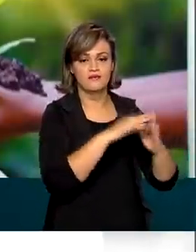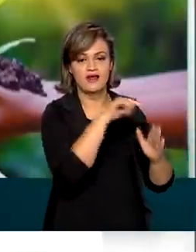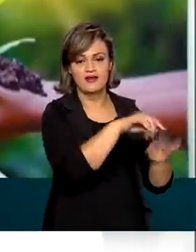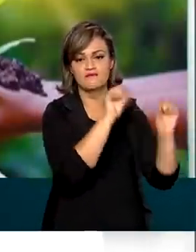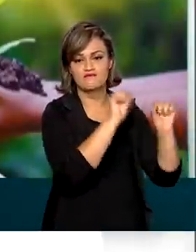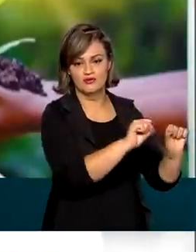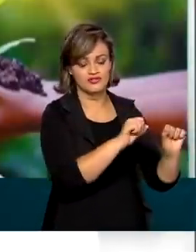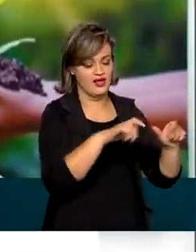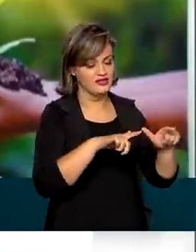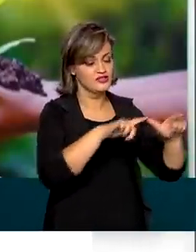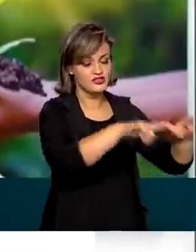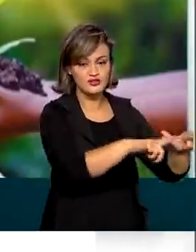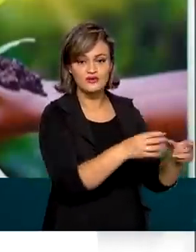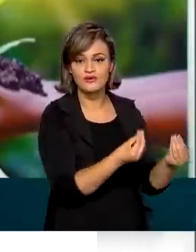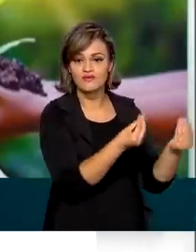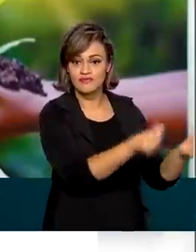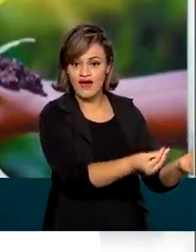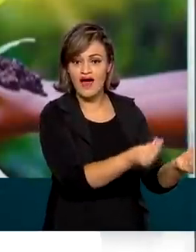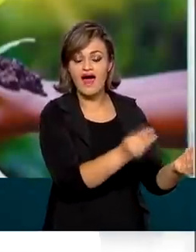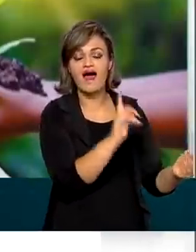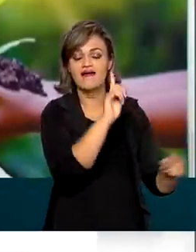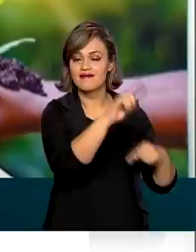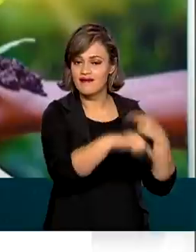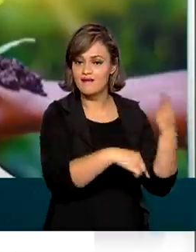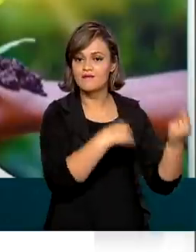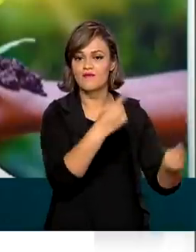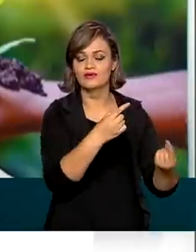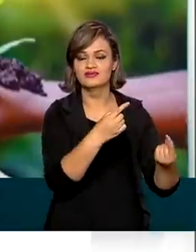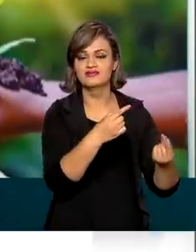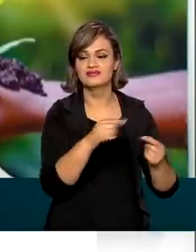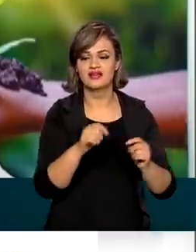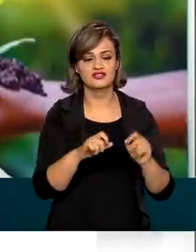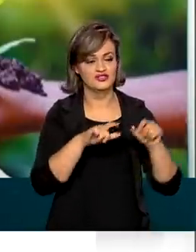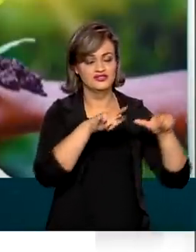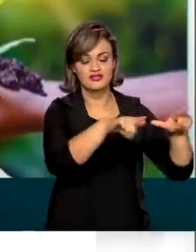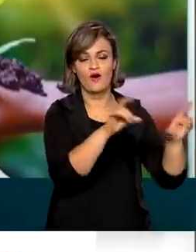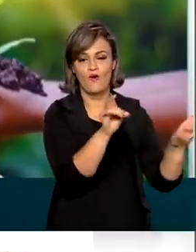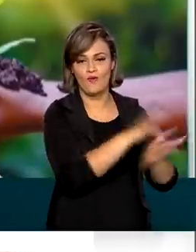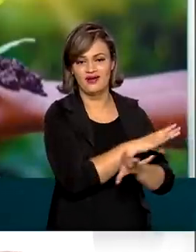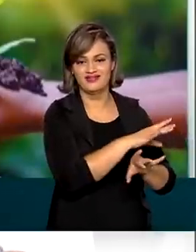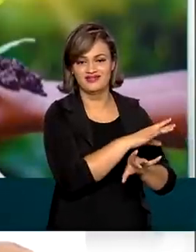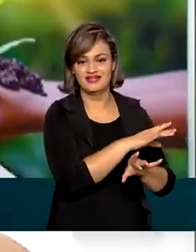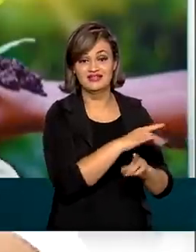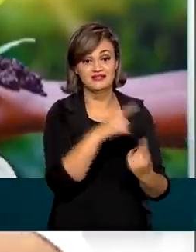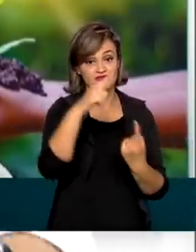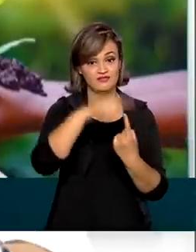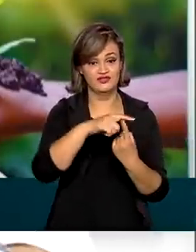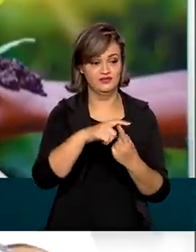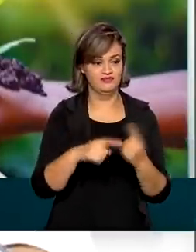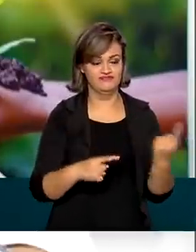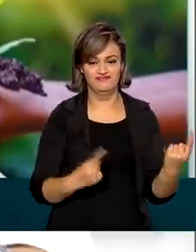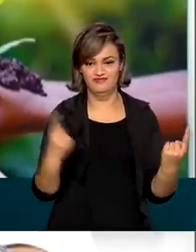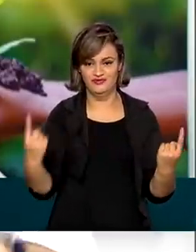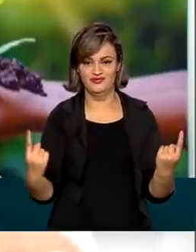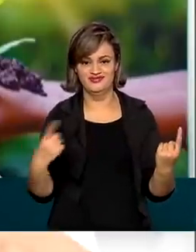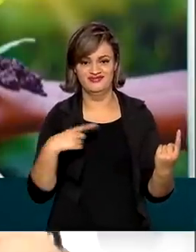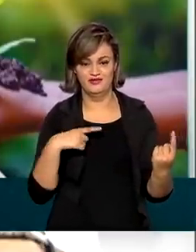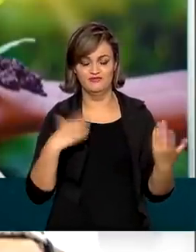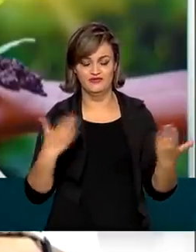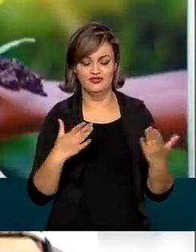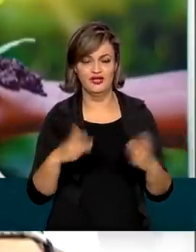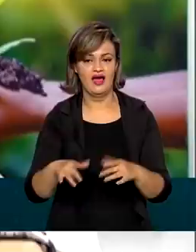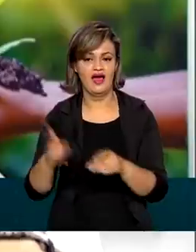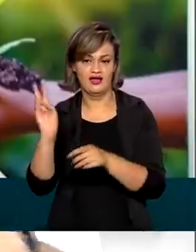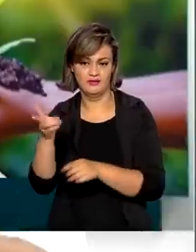A gente entrega esse título para eles e, posteriormente, a gente entrega o título definitivo. São duas formas de titular que nós temos aqui,